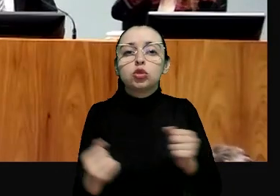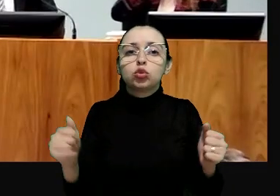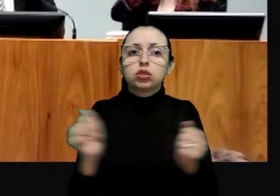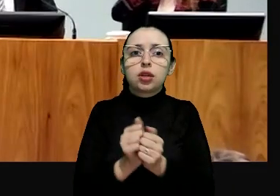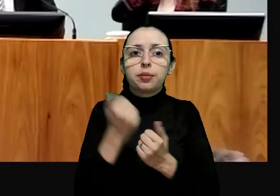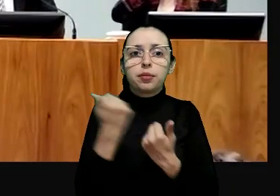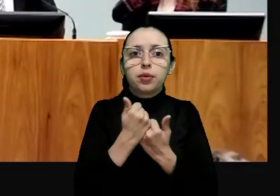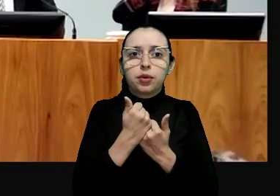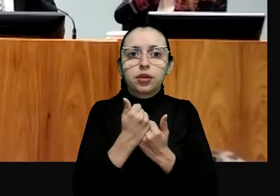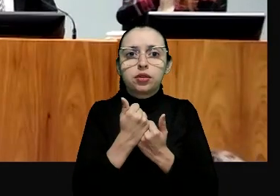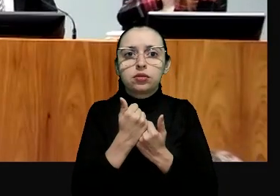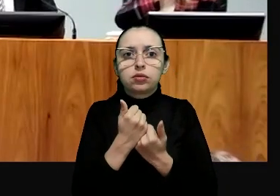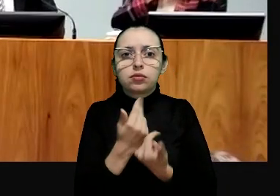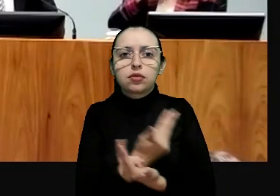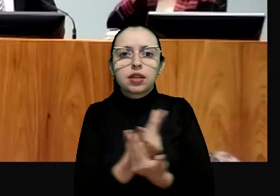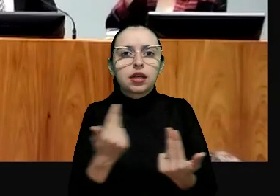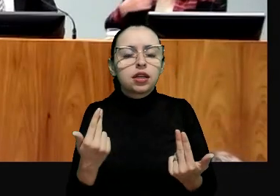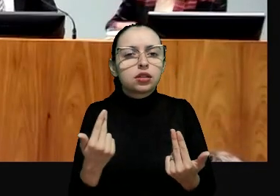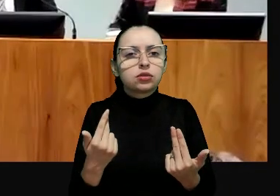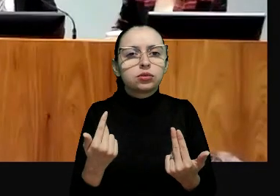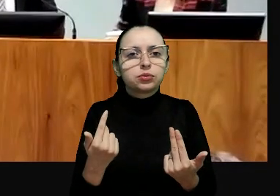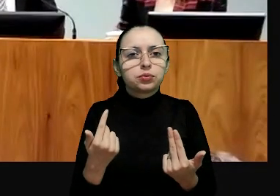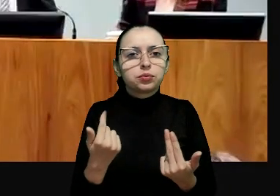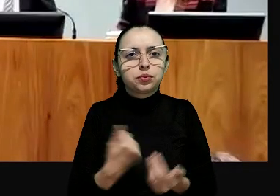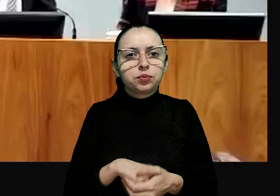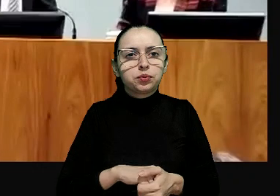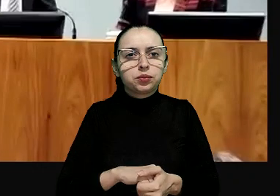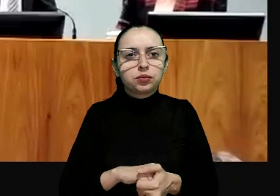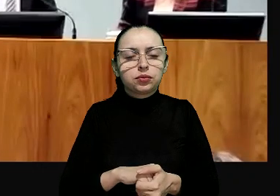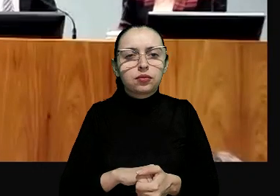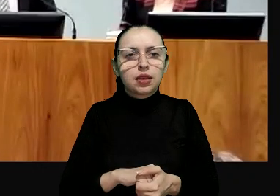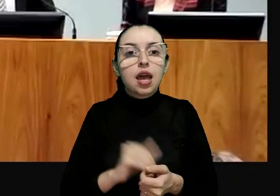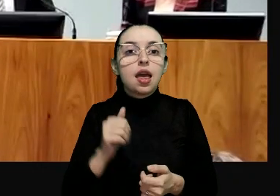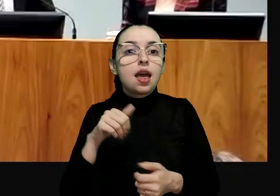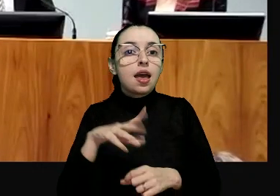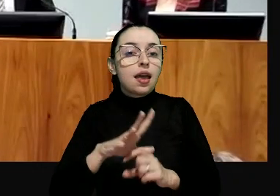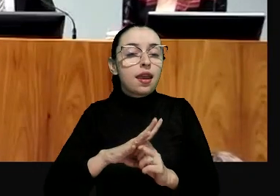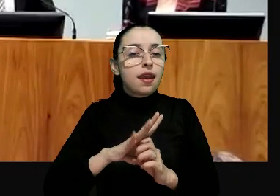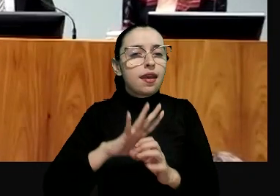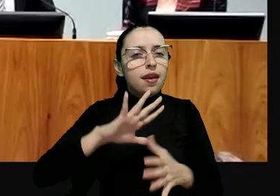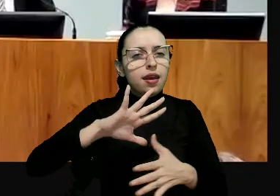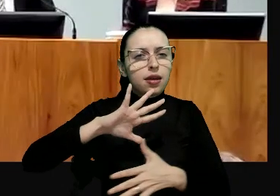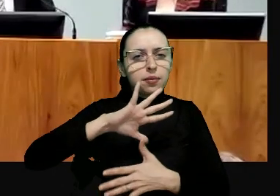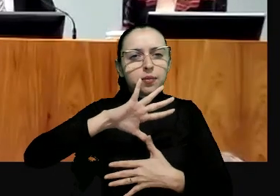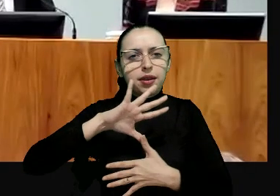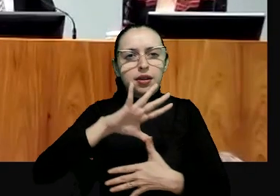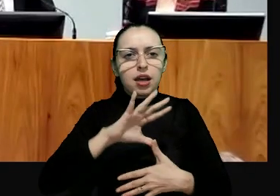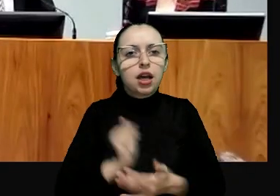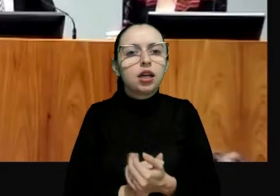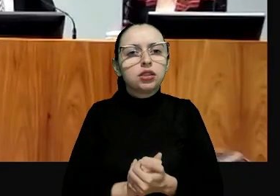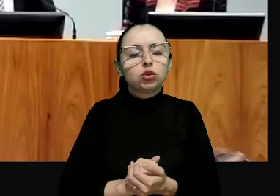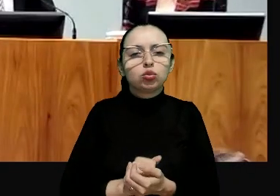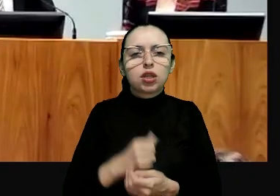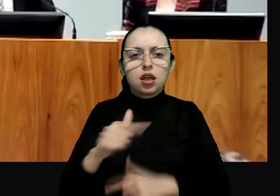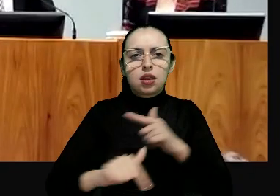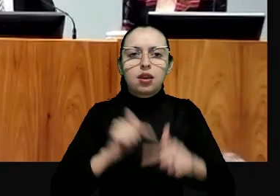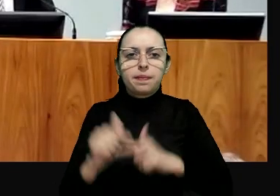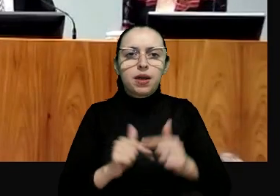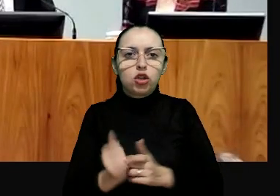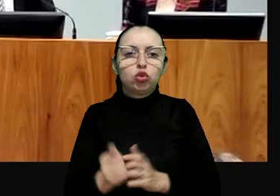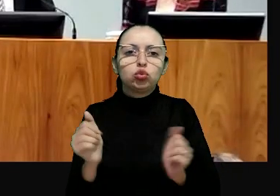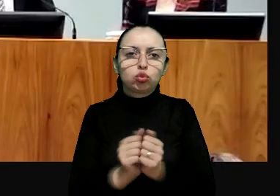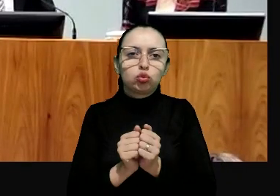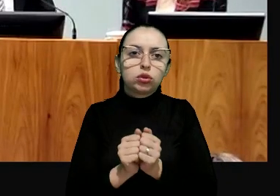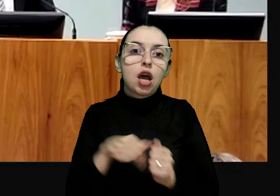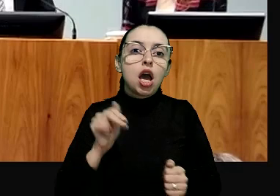e membro da Justiça Constitucional e Comune na América Latina atuou pela Organização